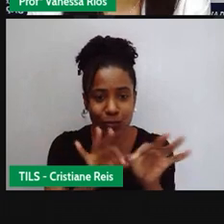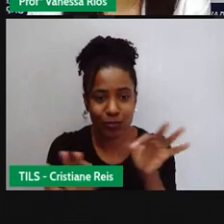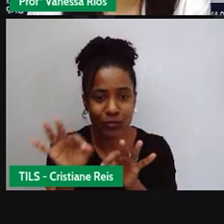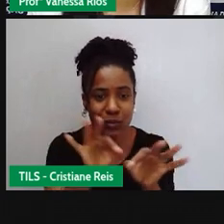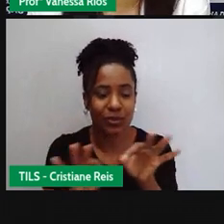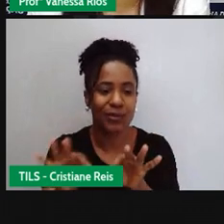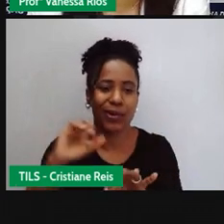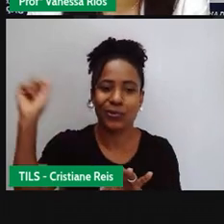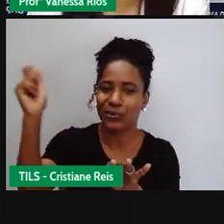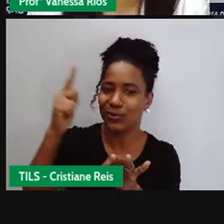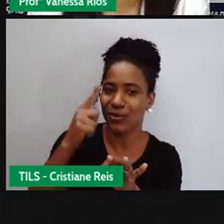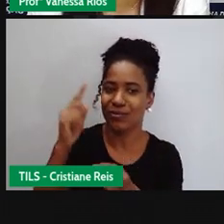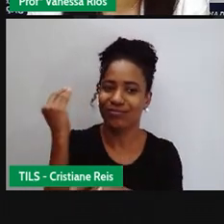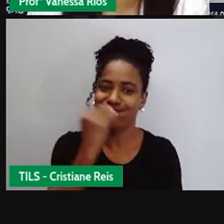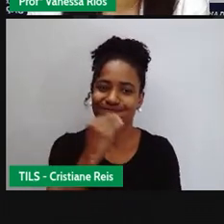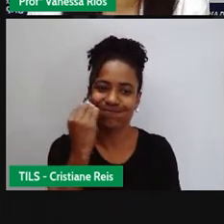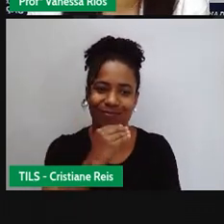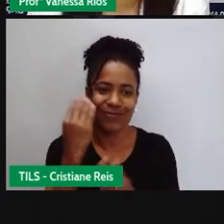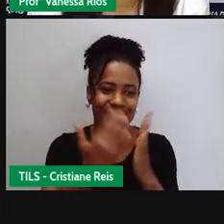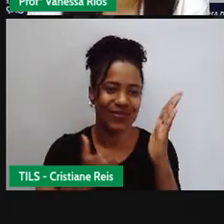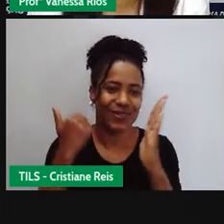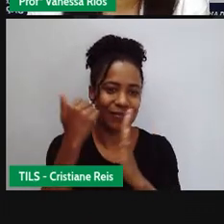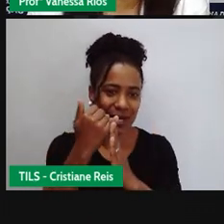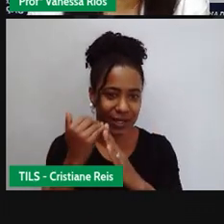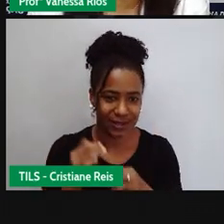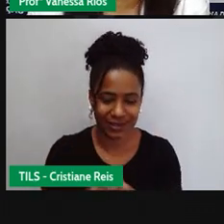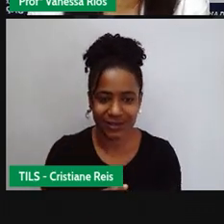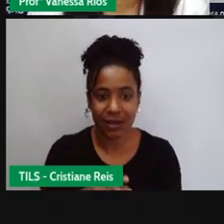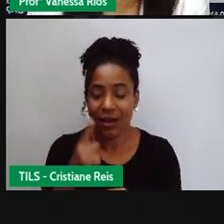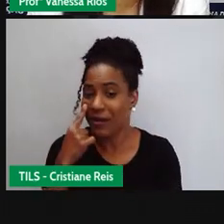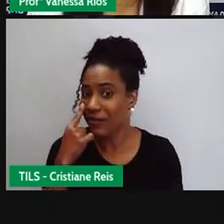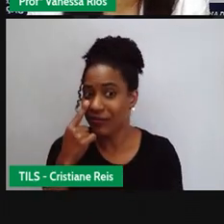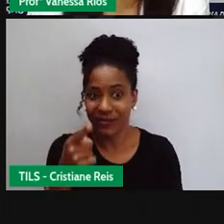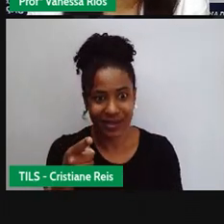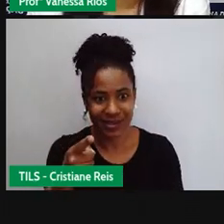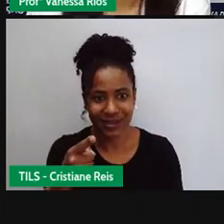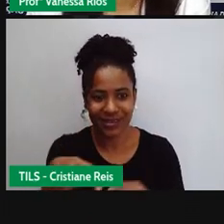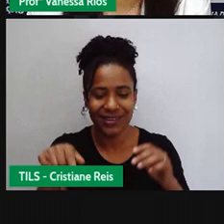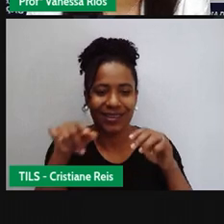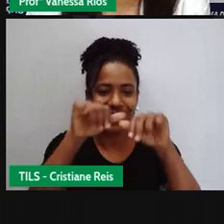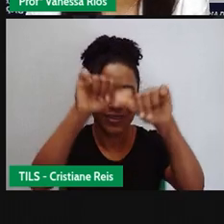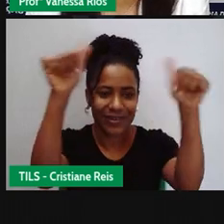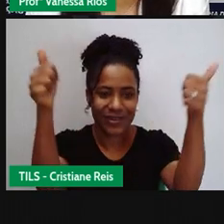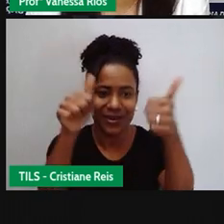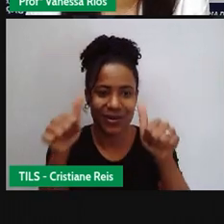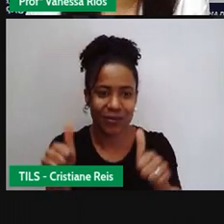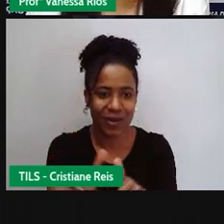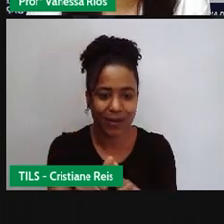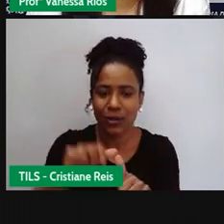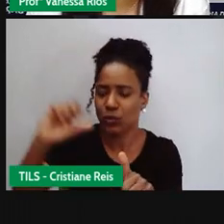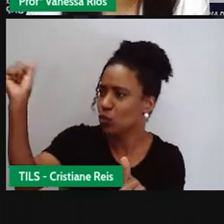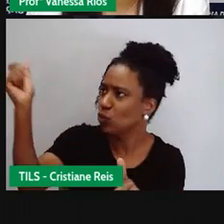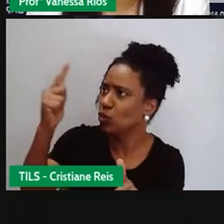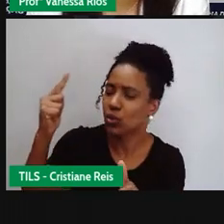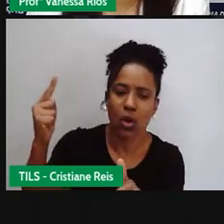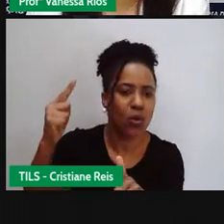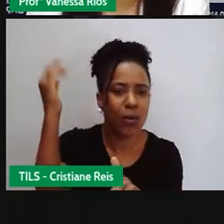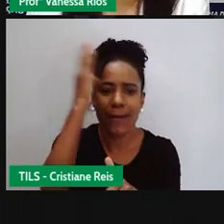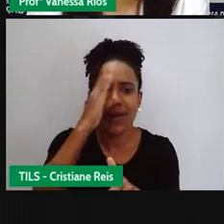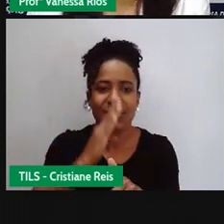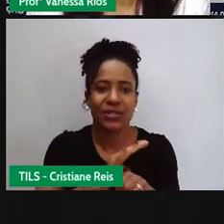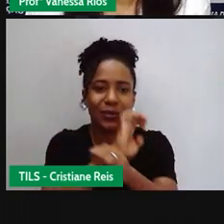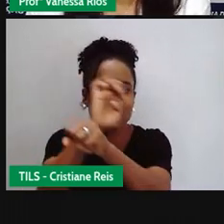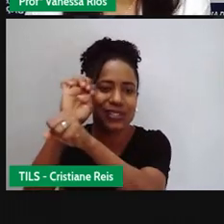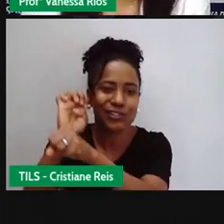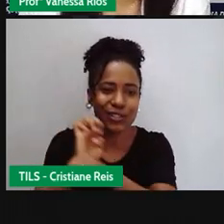Então, nós temos aí o mapa solarimétrico do Brasil com a média anual da irradiação